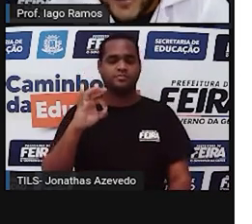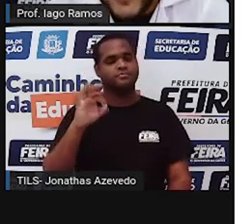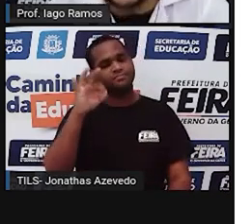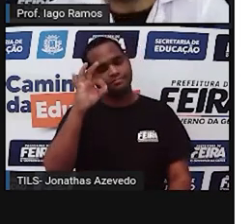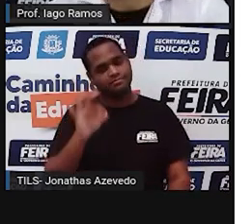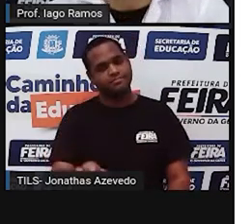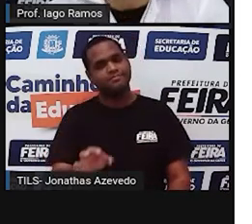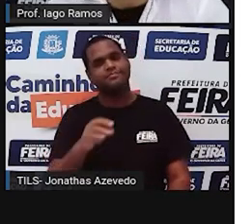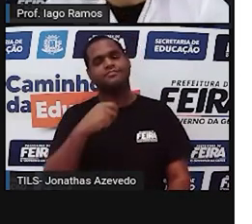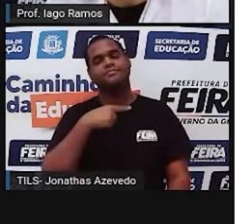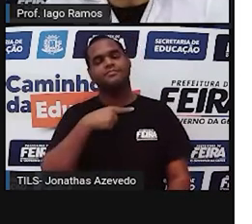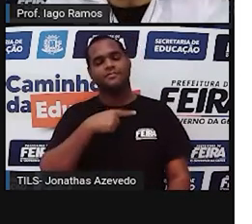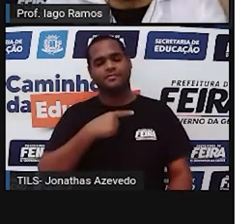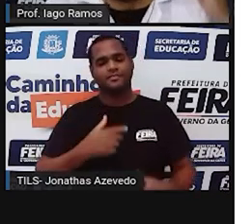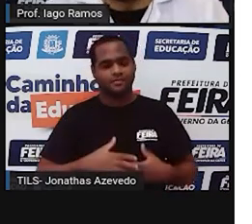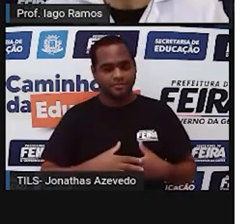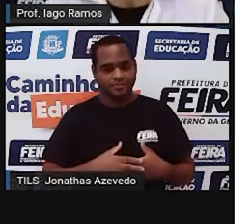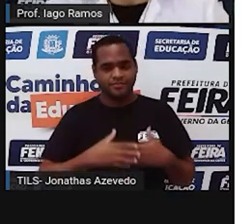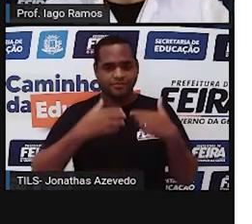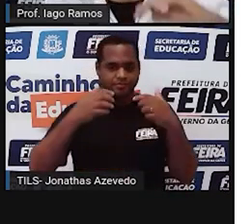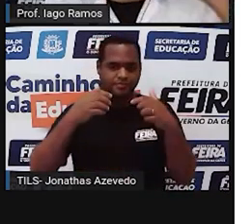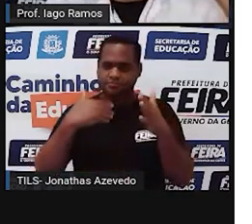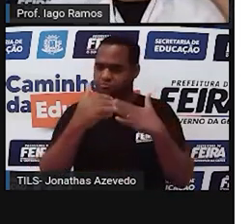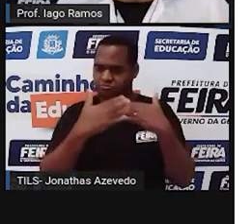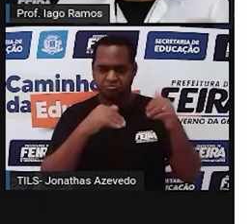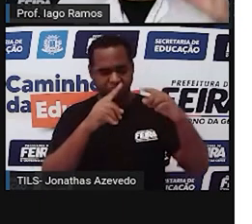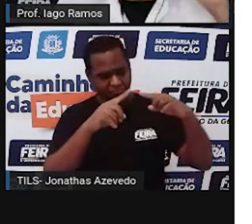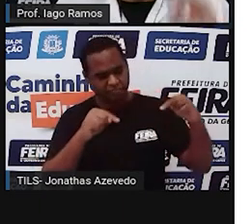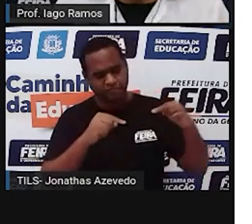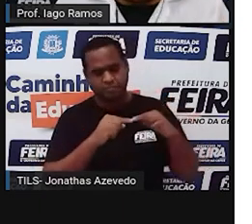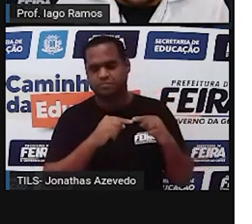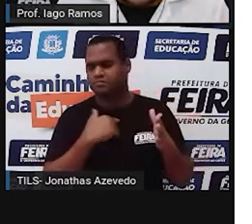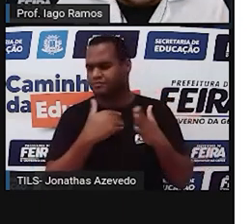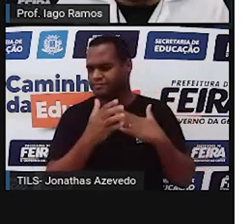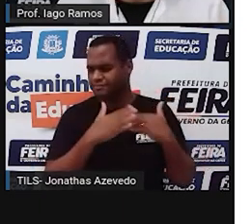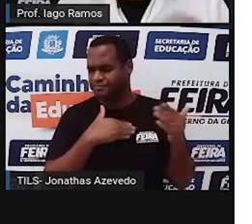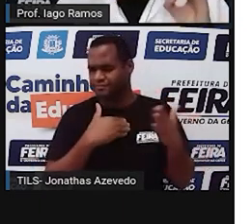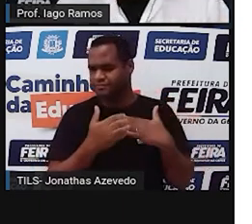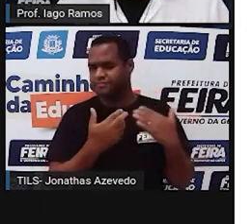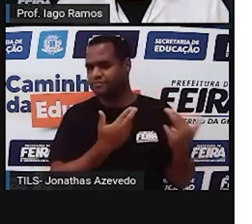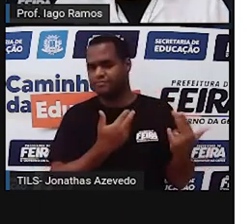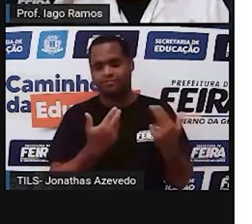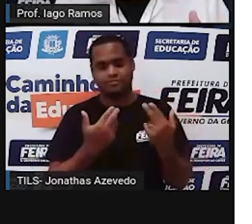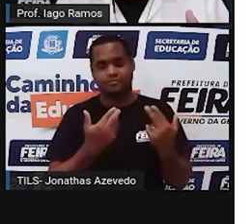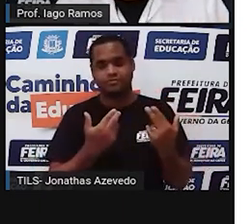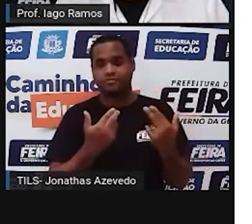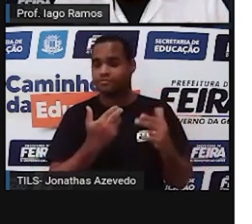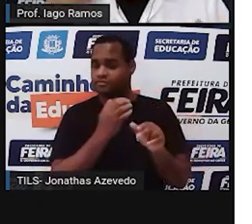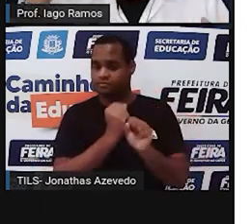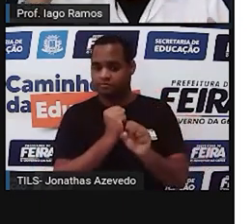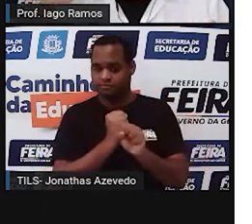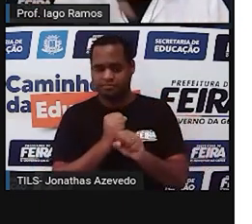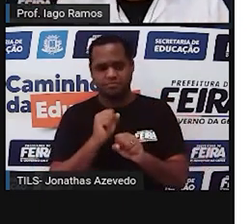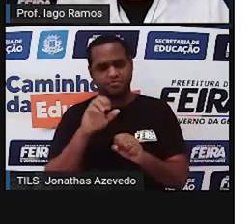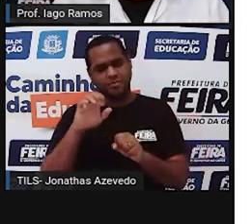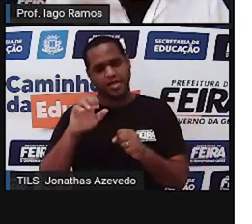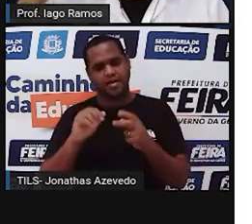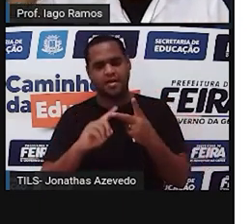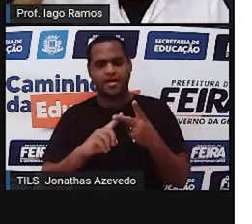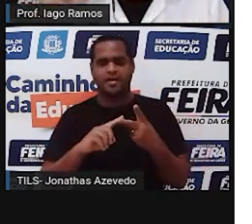é isso aí, galera. Em qualquer triângulo, não importa o tipo, seja ele equilátero,